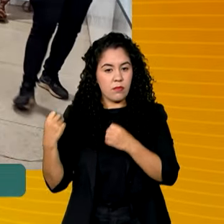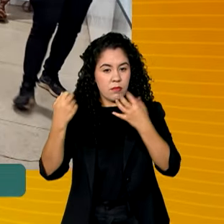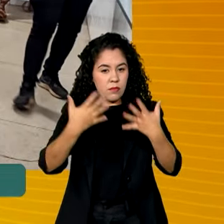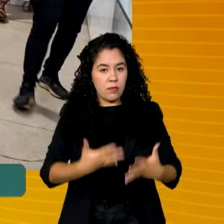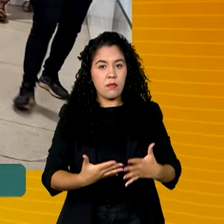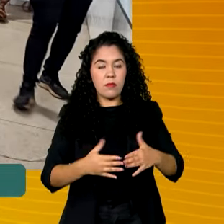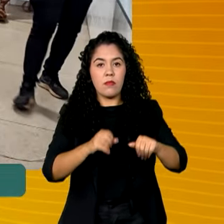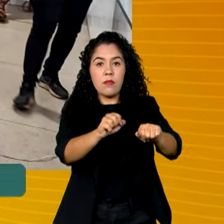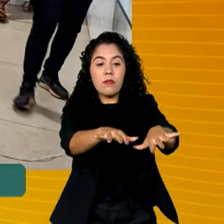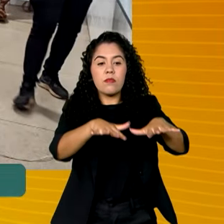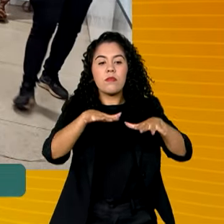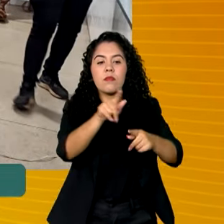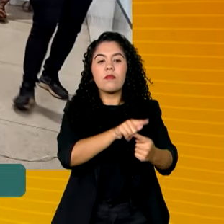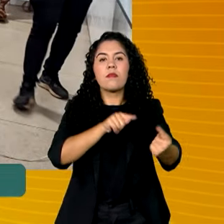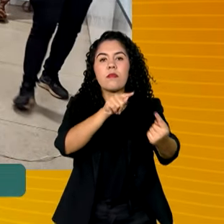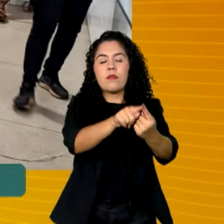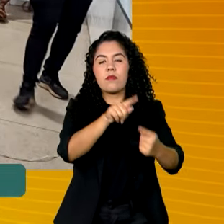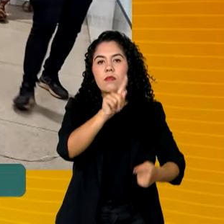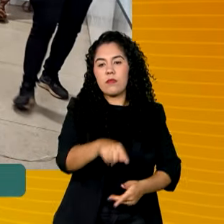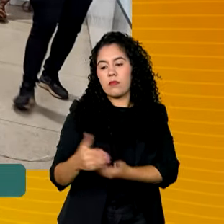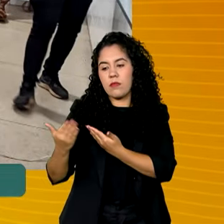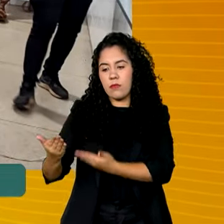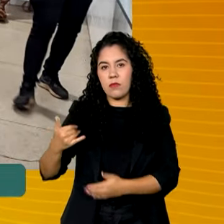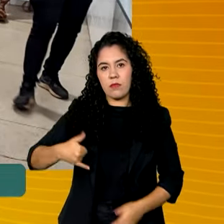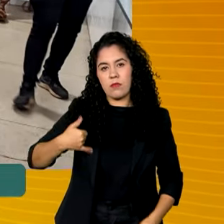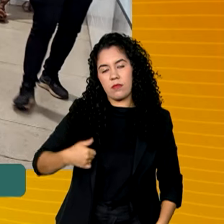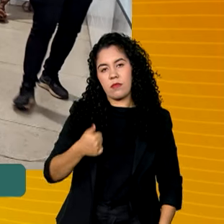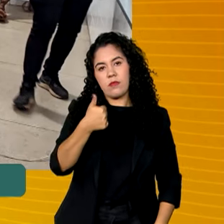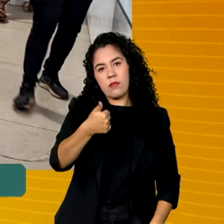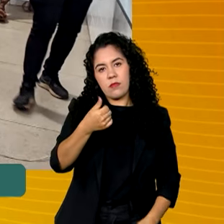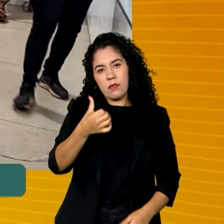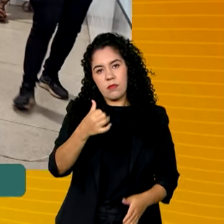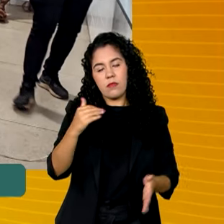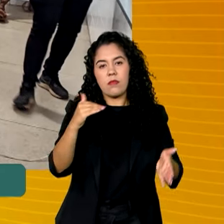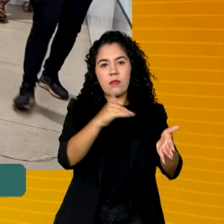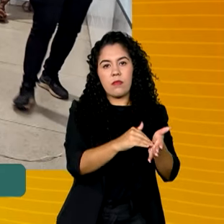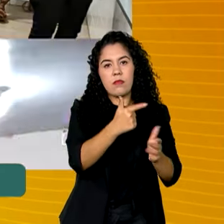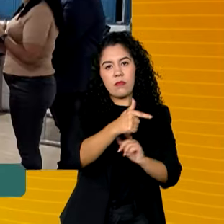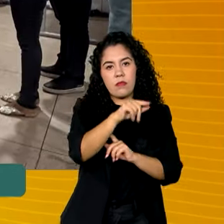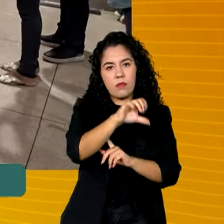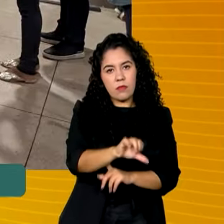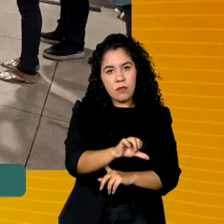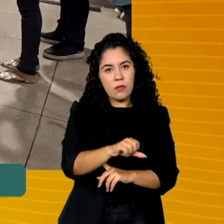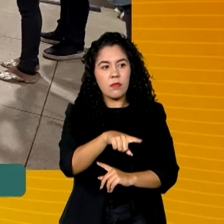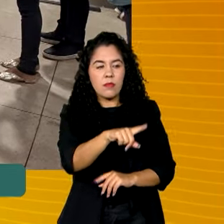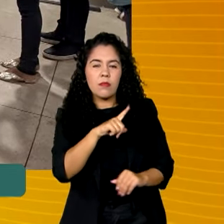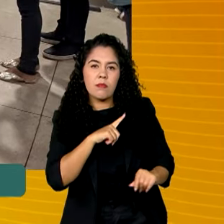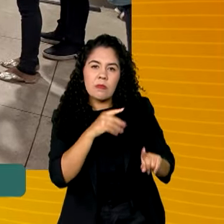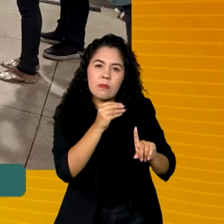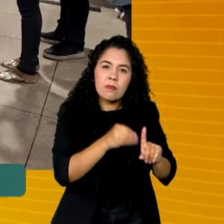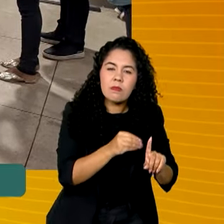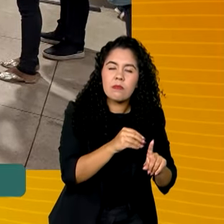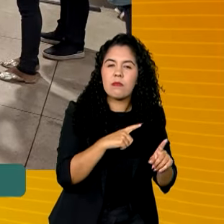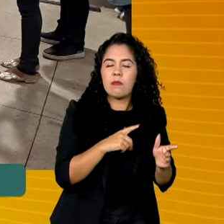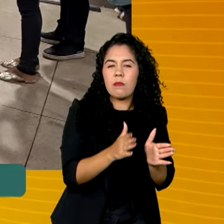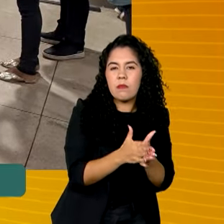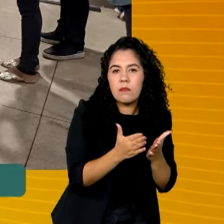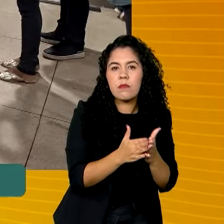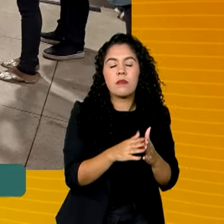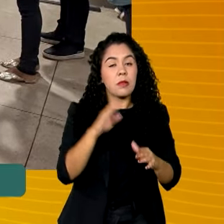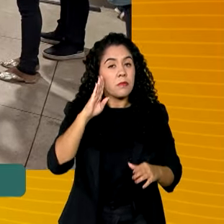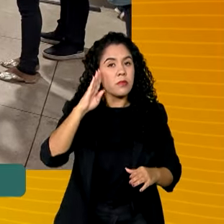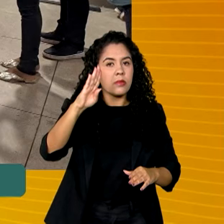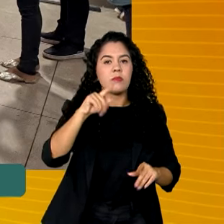público-alvo do programa jovens de 16 a 29 anos em situação de vulnerabilidade social, com preferência para